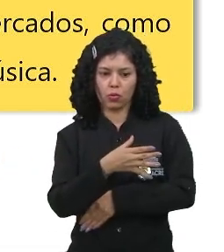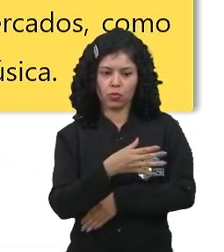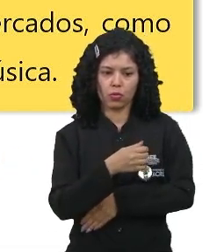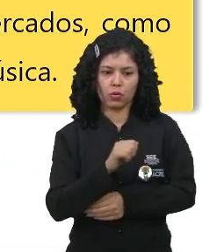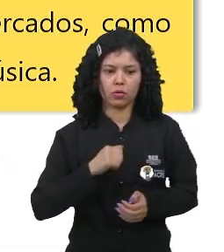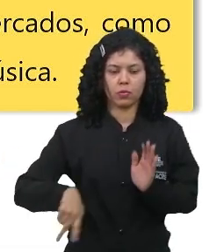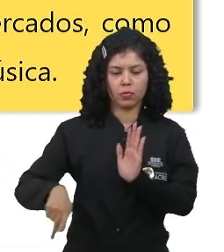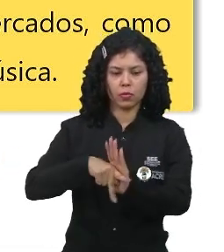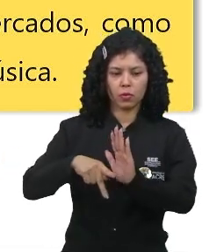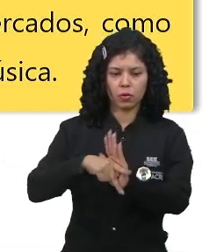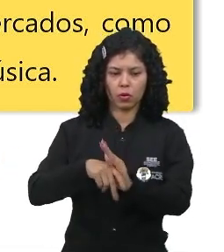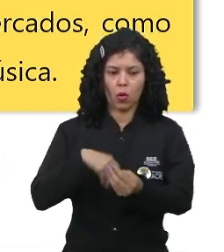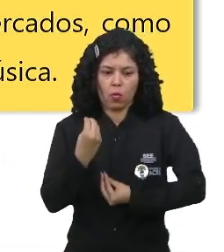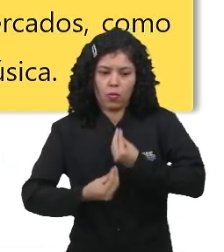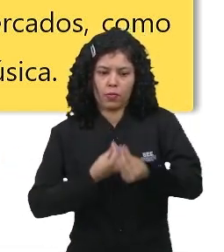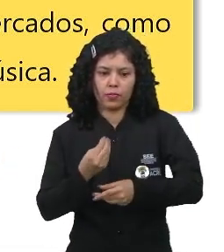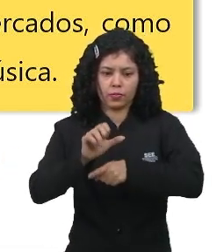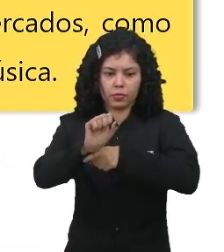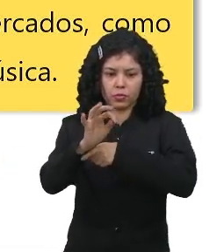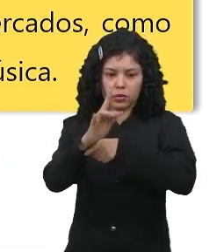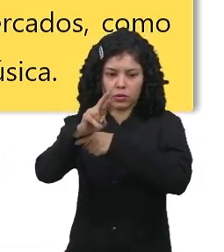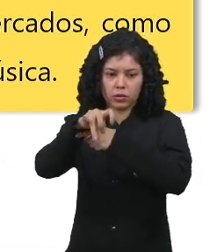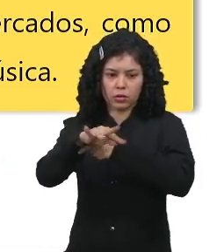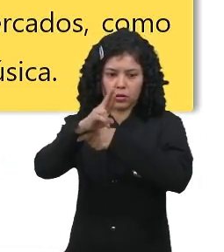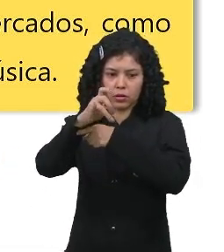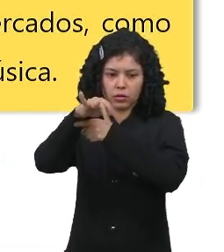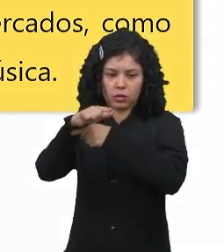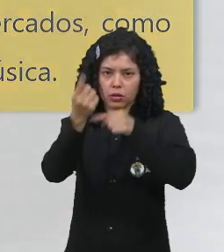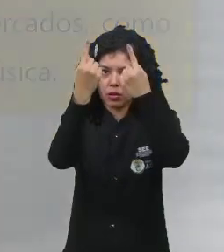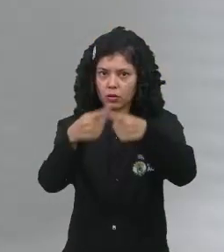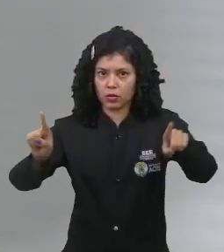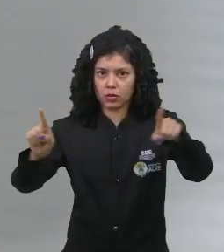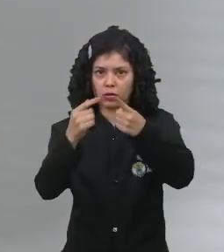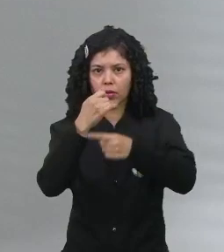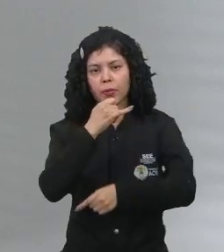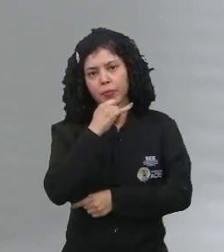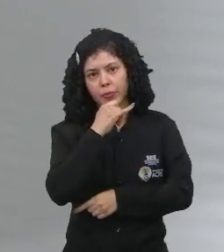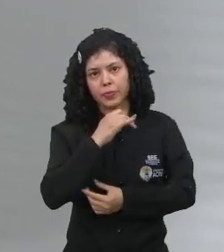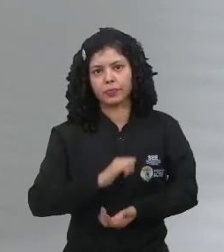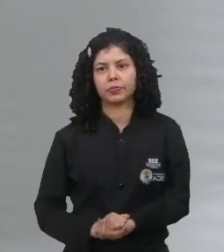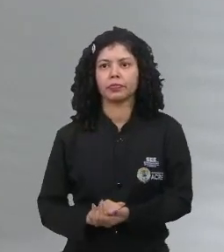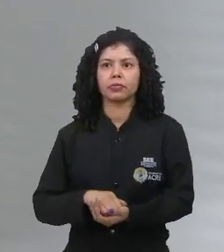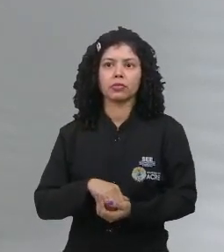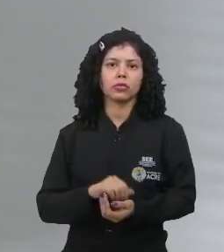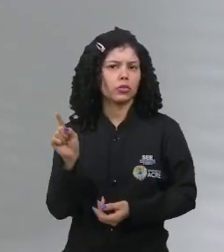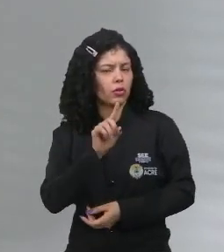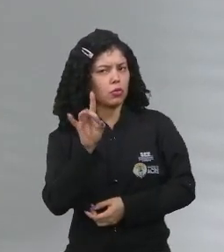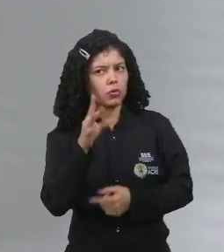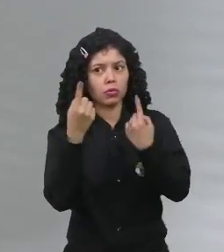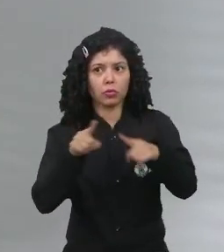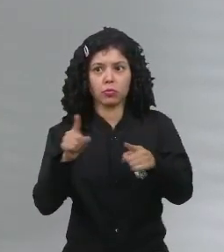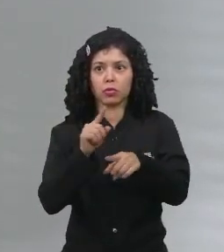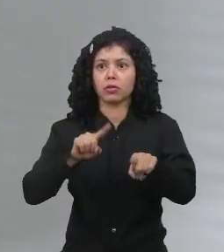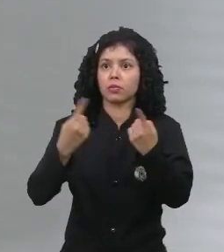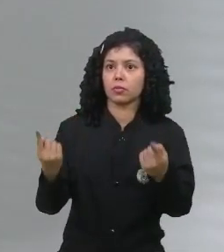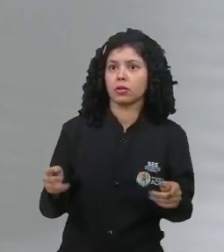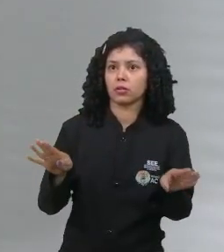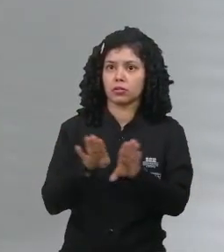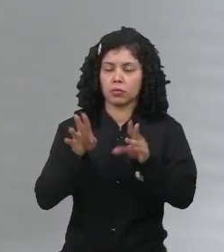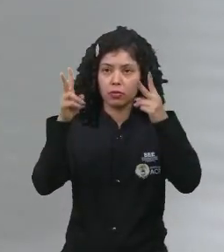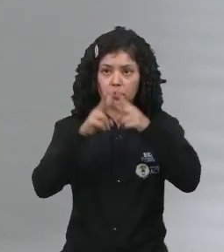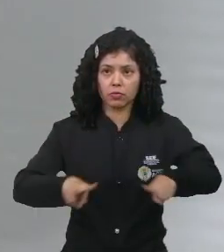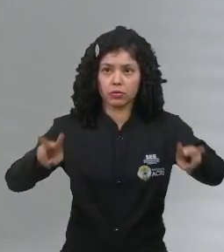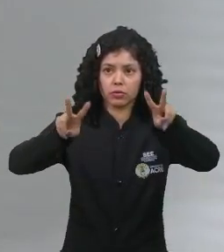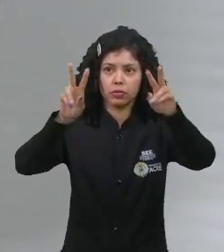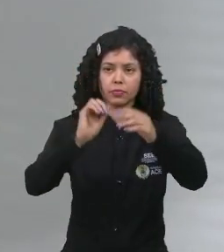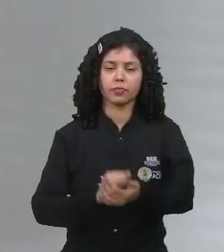criam novos mercados, como o streaming de música, por exemplo. E não só o da música, mas também o visual,